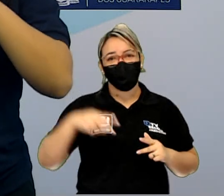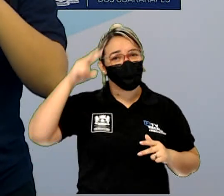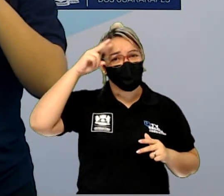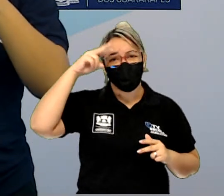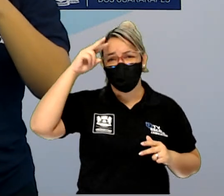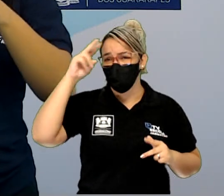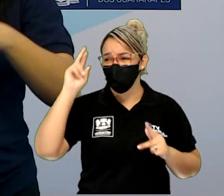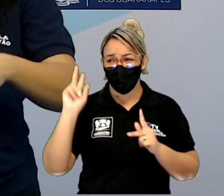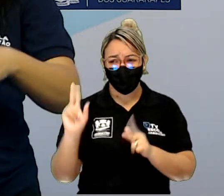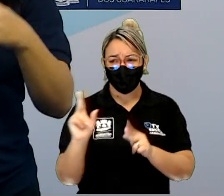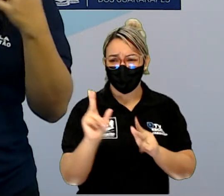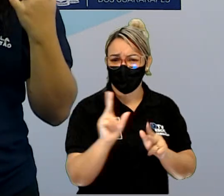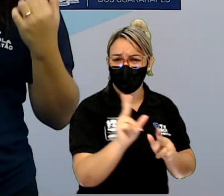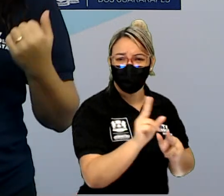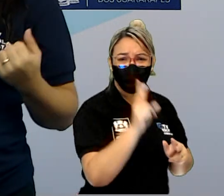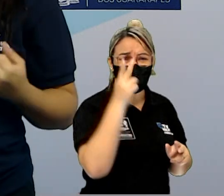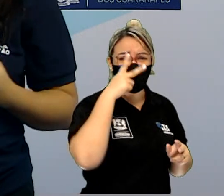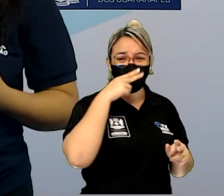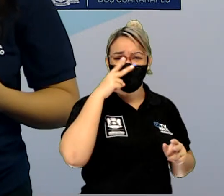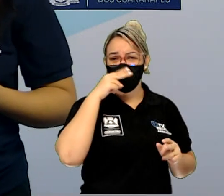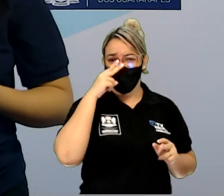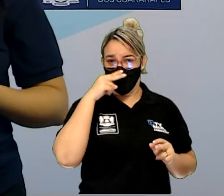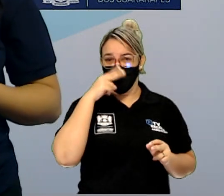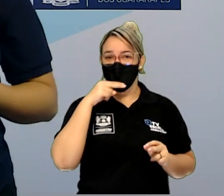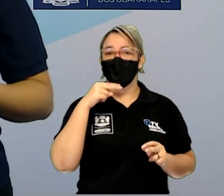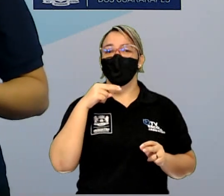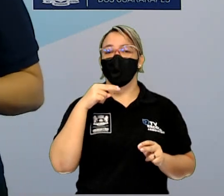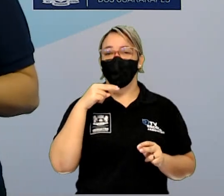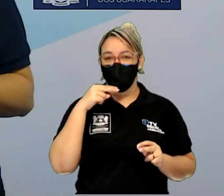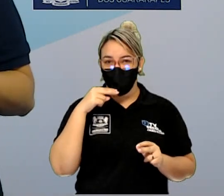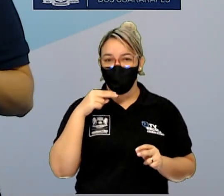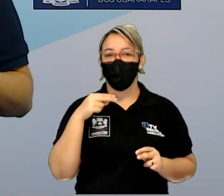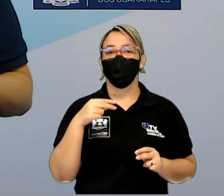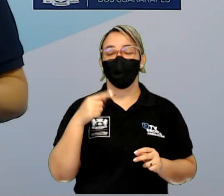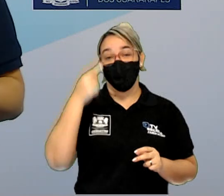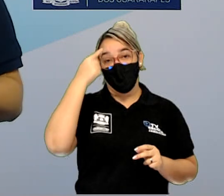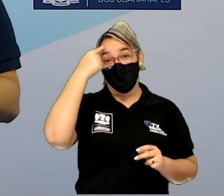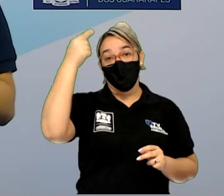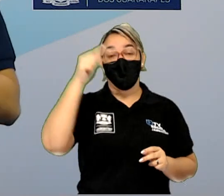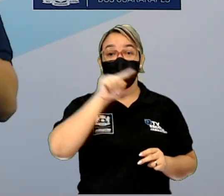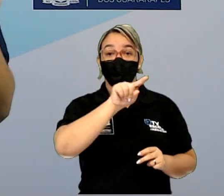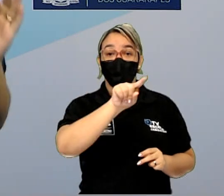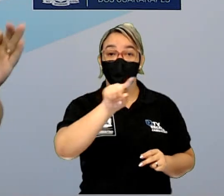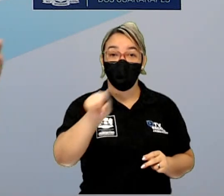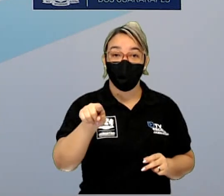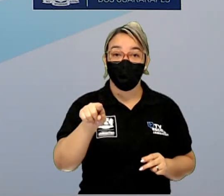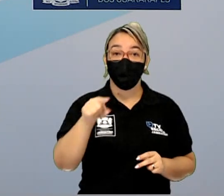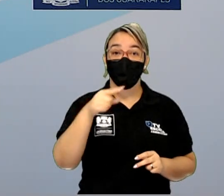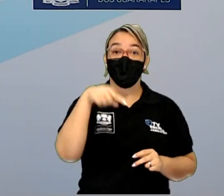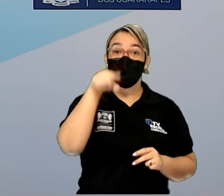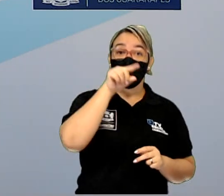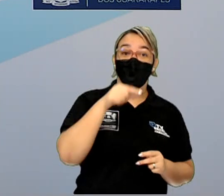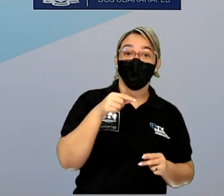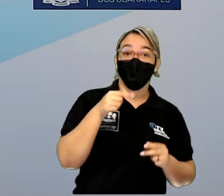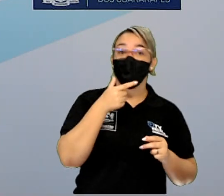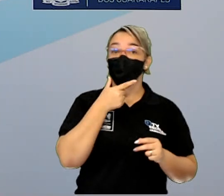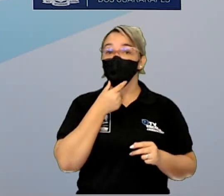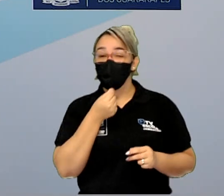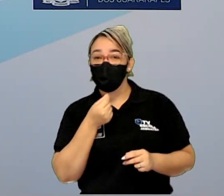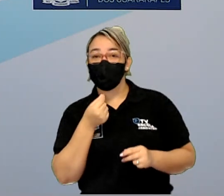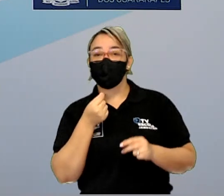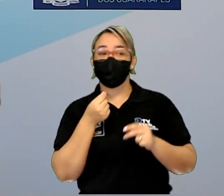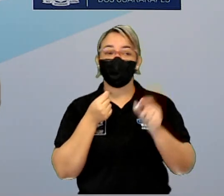as mesmas histórias também contadas pelo Charles Perrault. Eu quero lembrar vocês que nem Charles Perrault, nem os irmãos Grimm,